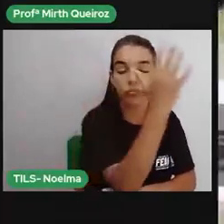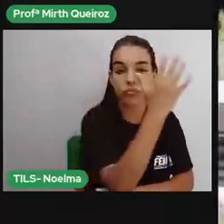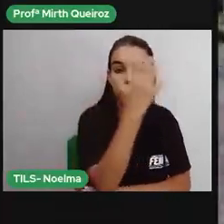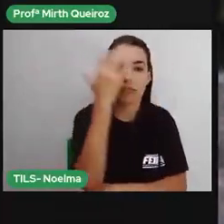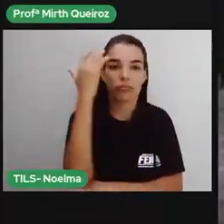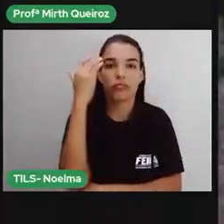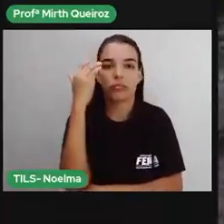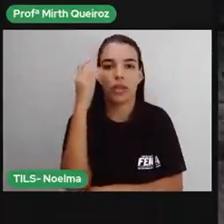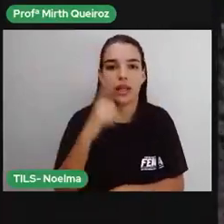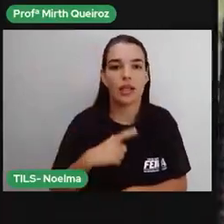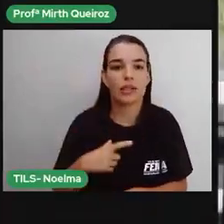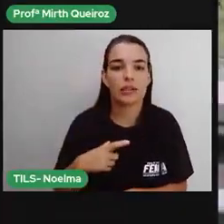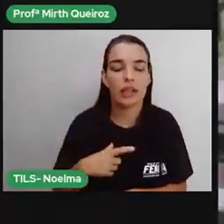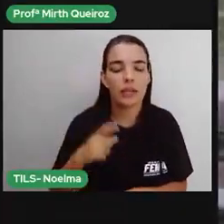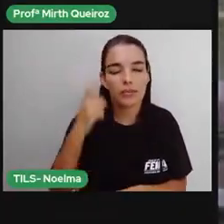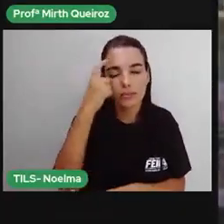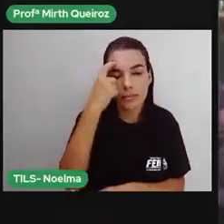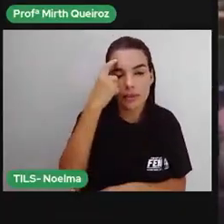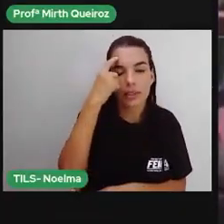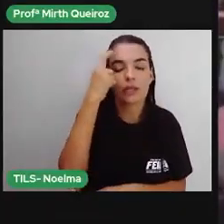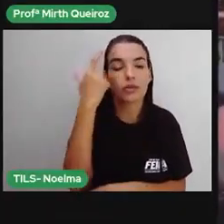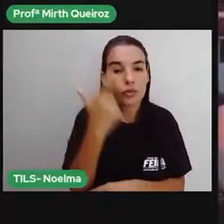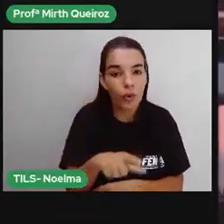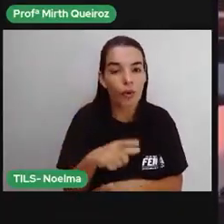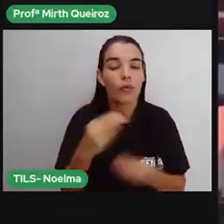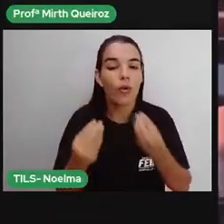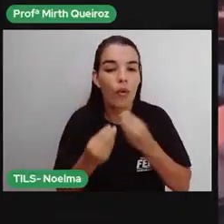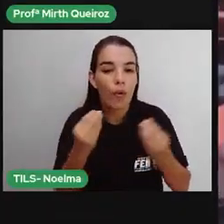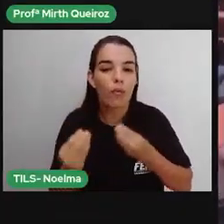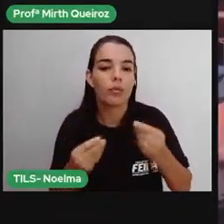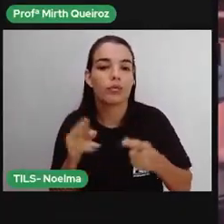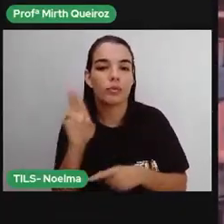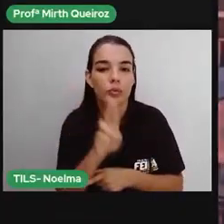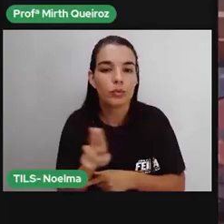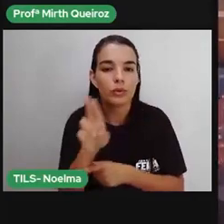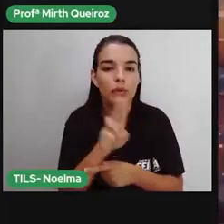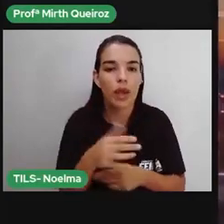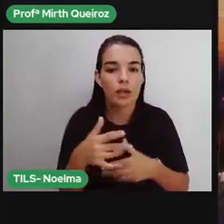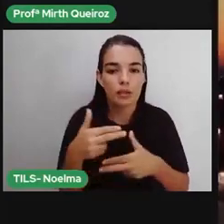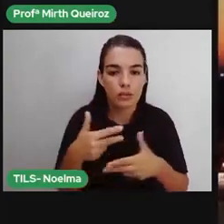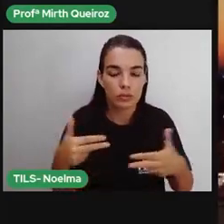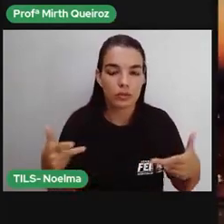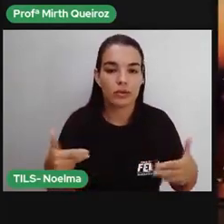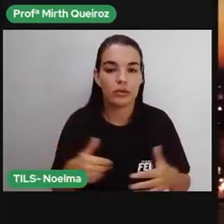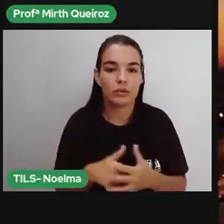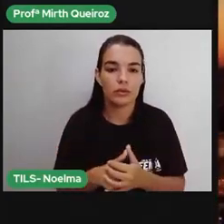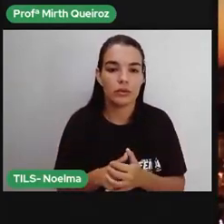naturais, repensar os hábitos de consumo e melhorar a gestão ambiental da cidade.